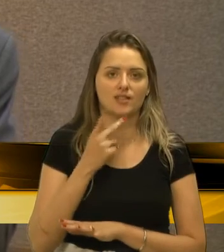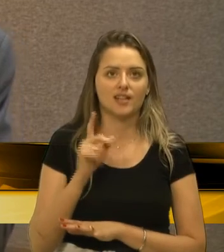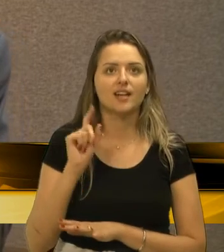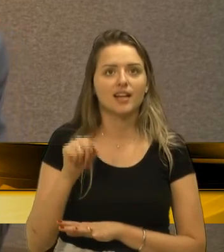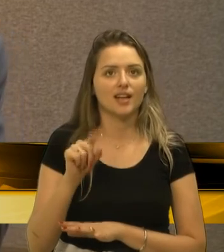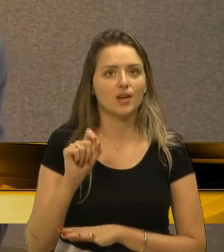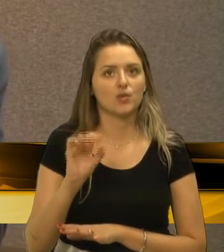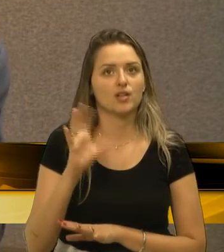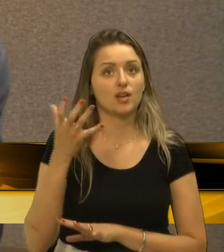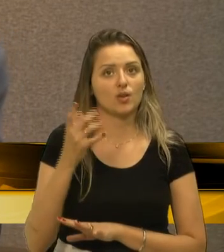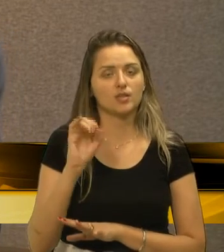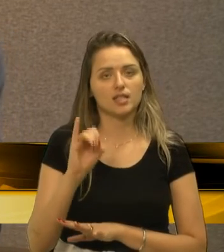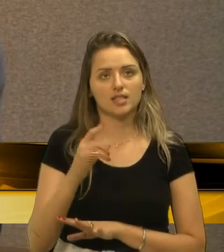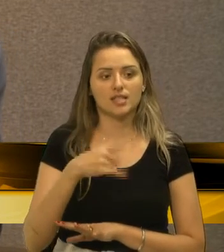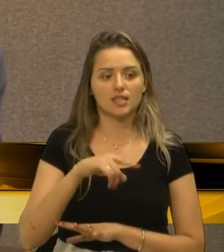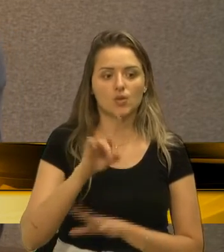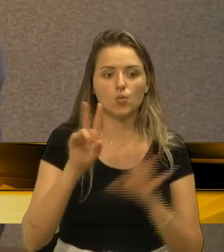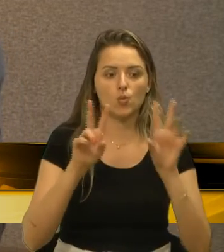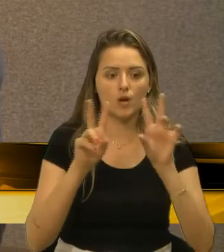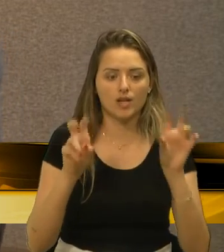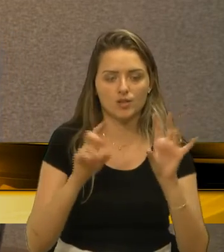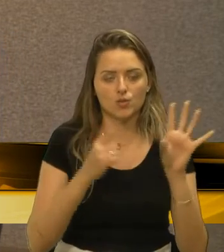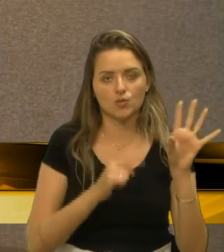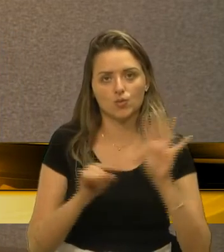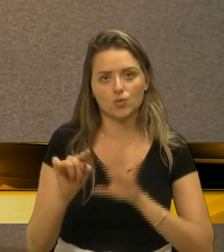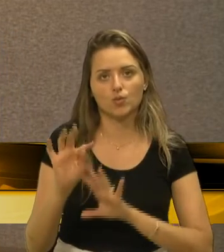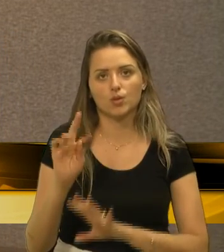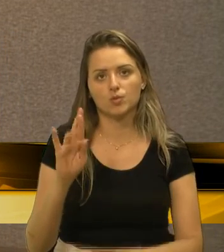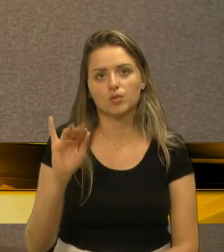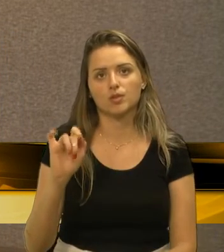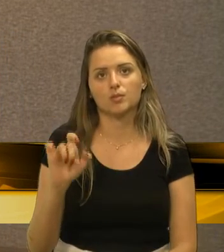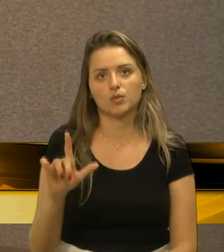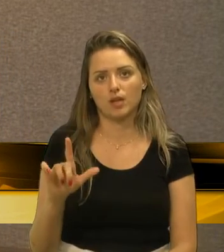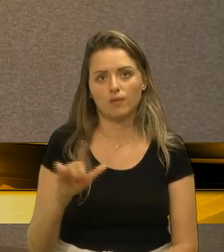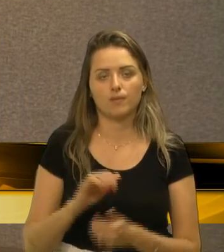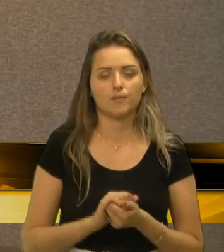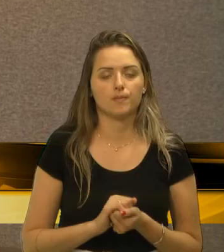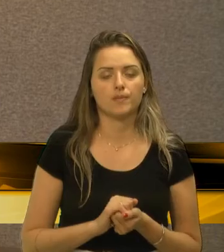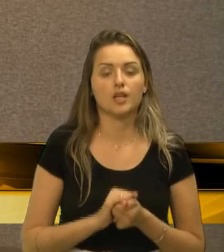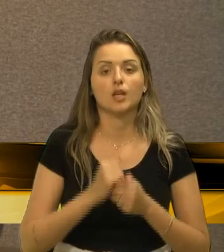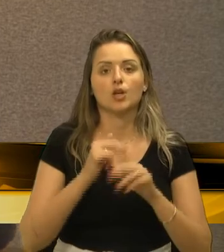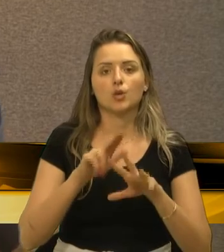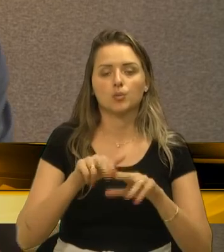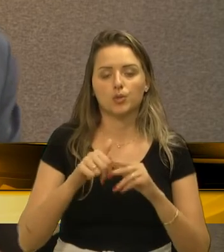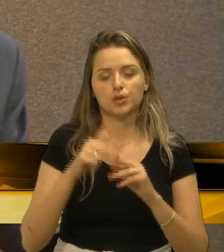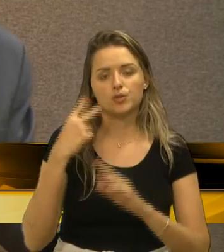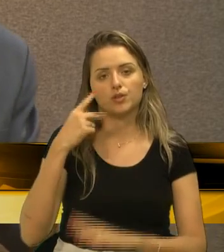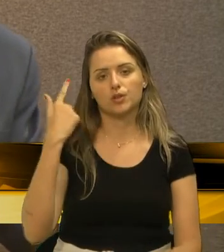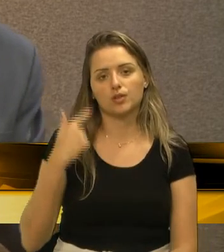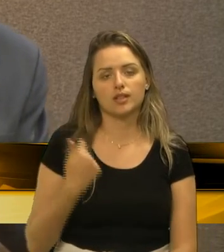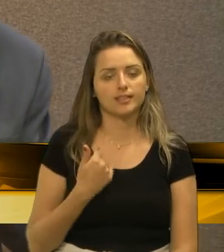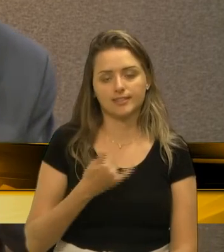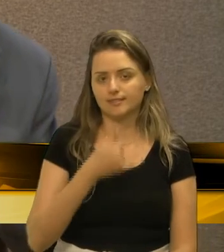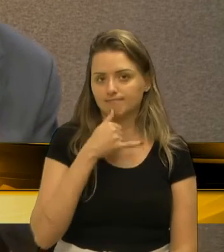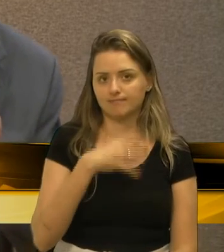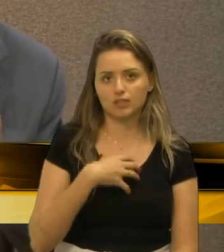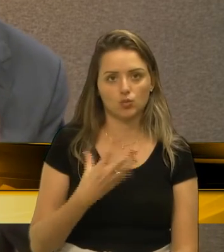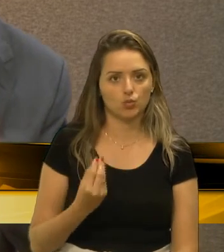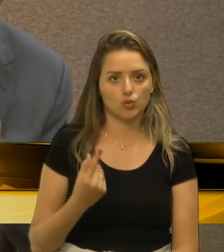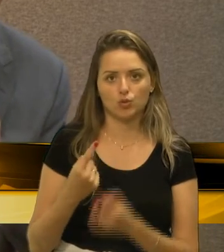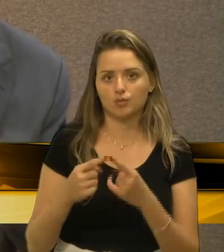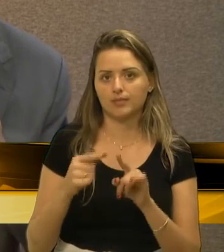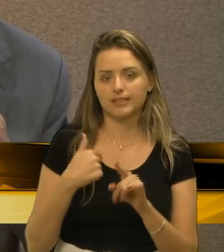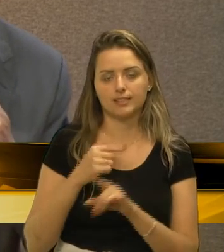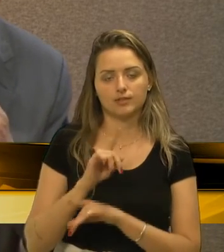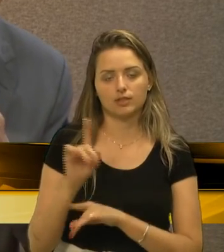acontecer se esse assunto chegar até o Tribunal de Contas. Então, por essas razões, vereadora Gladys, lamento não lhe